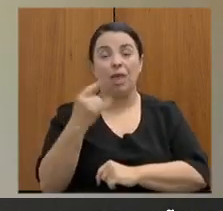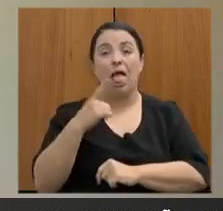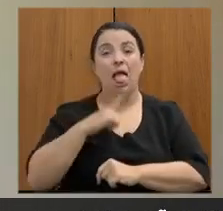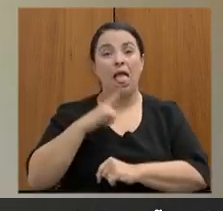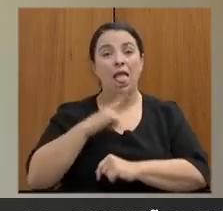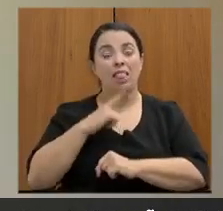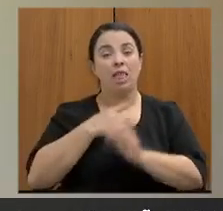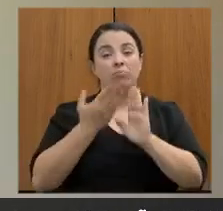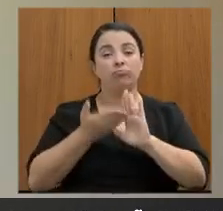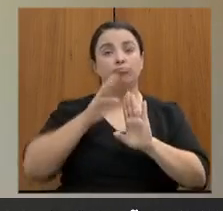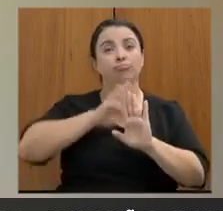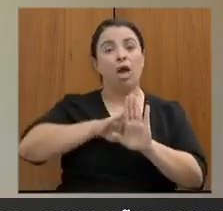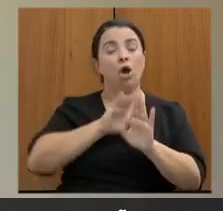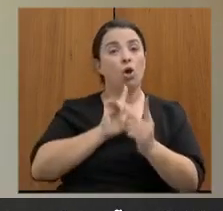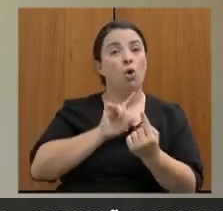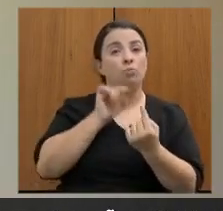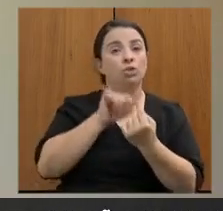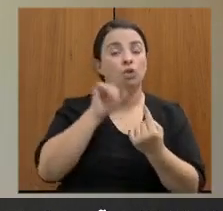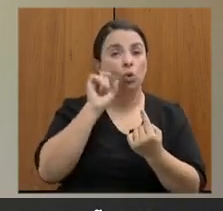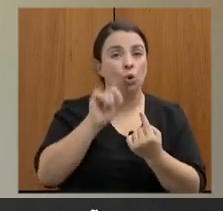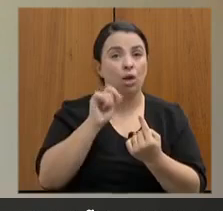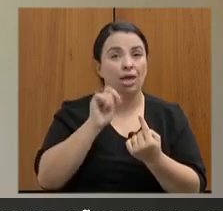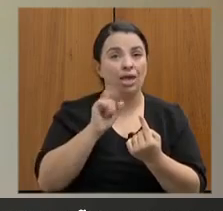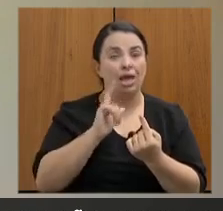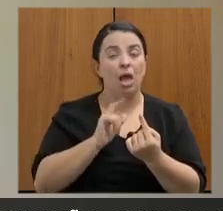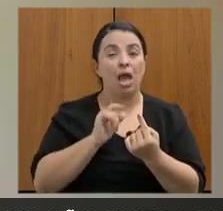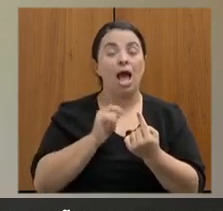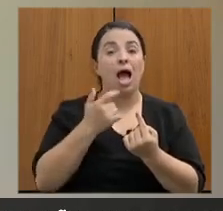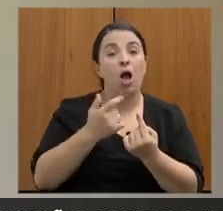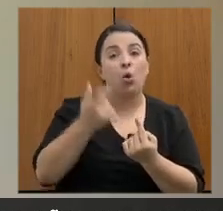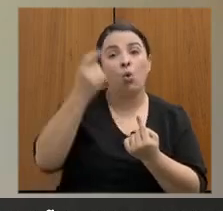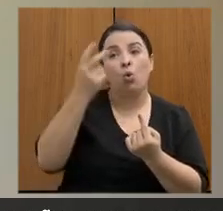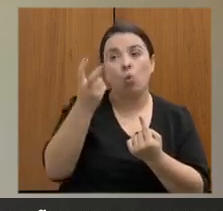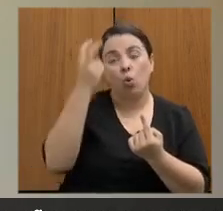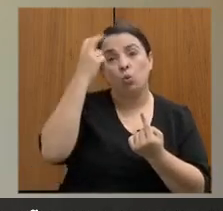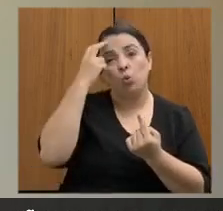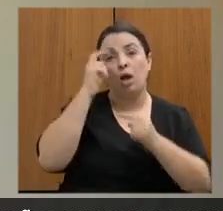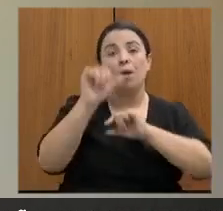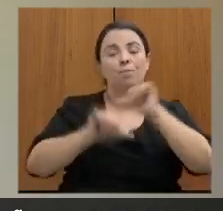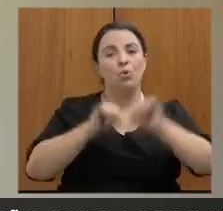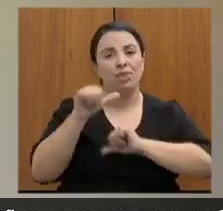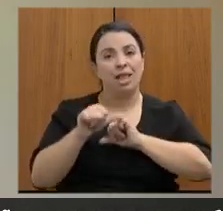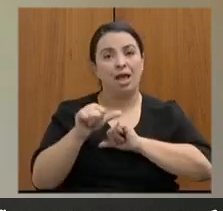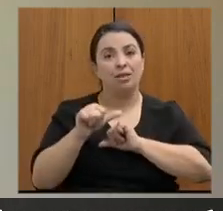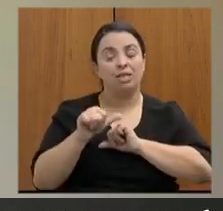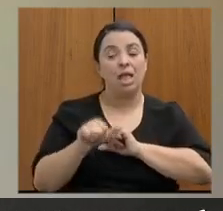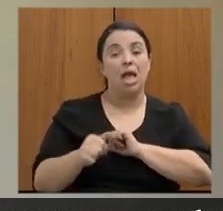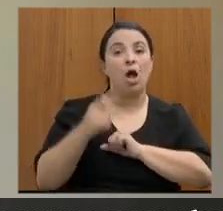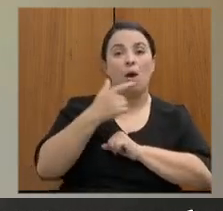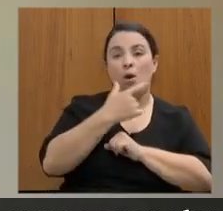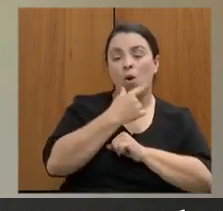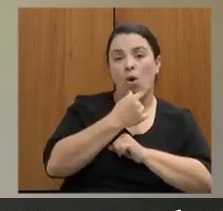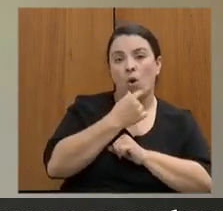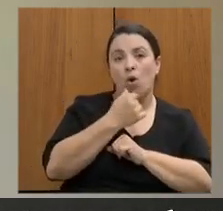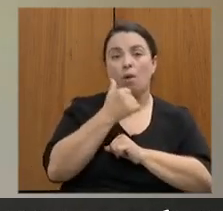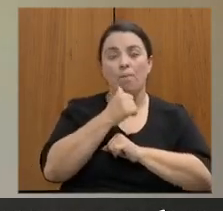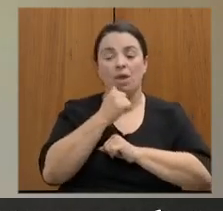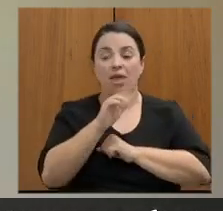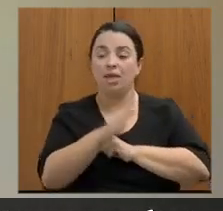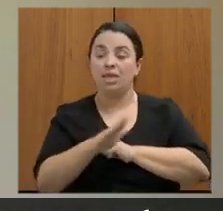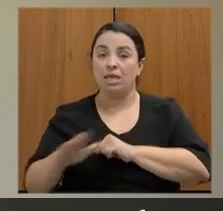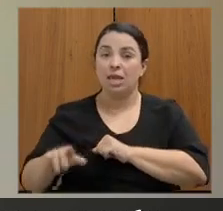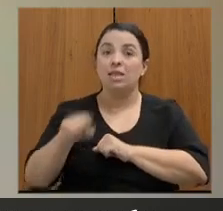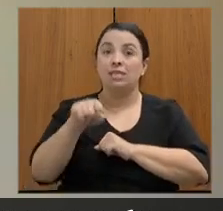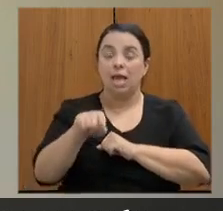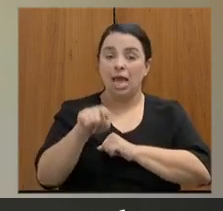principal objetivo é mudar cultura permitir a meninos e meninas construírem estarem